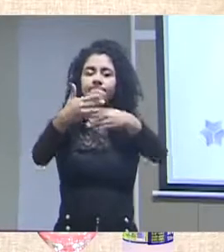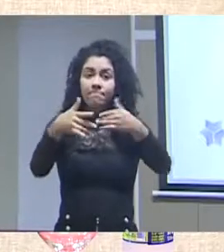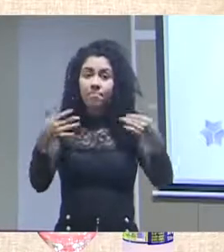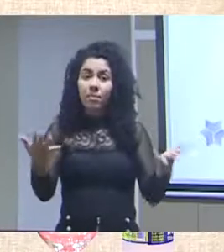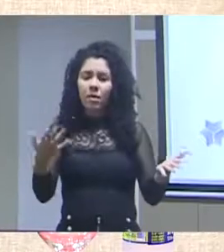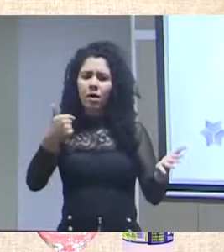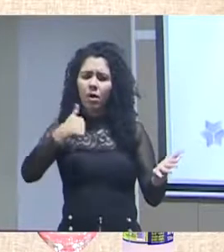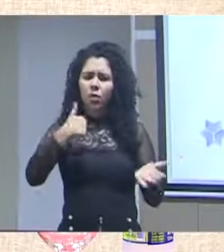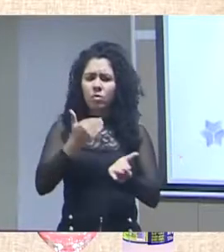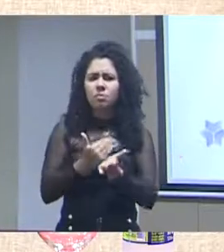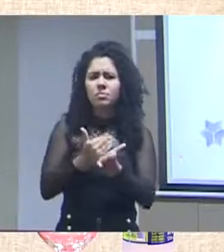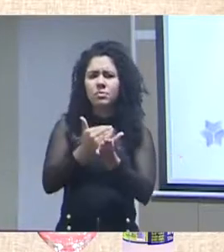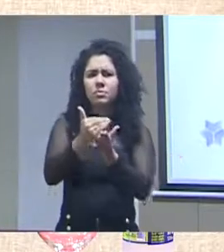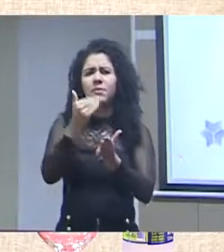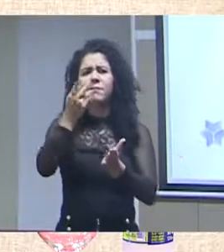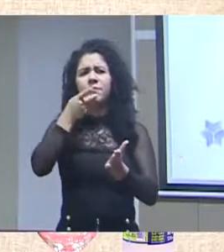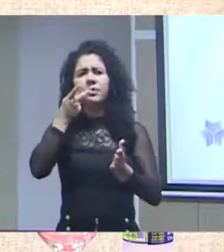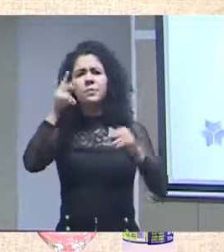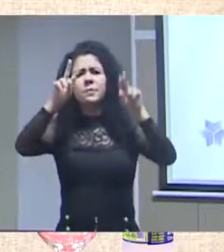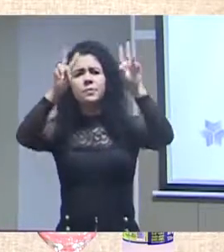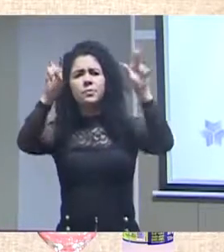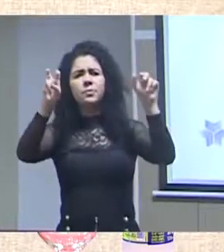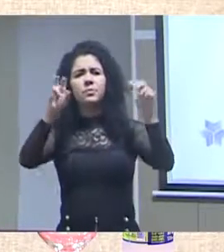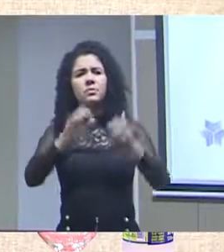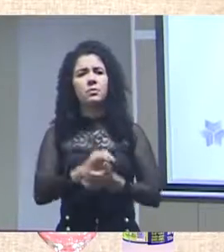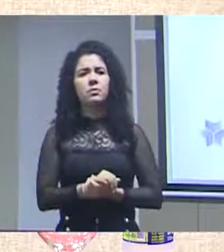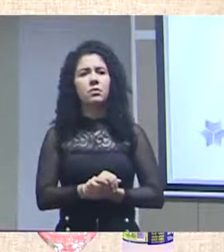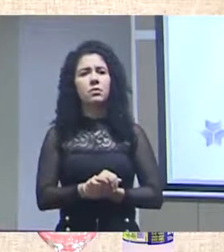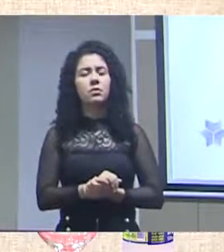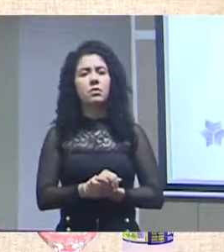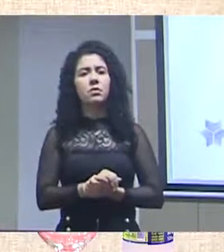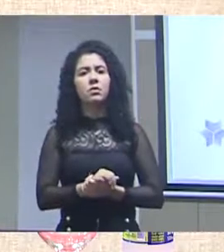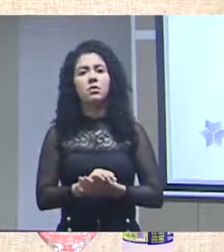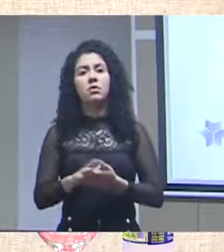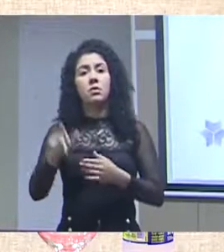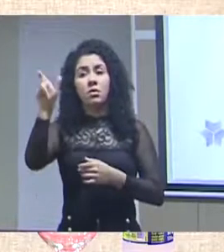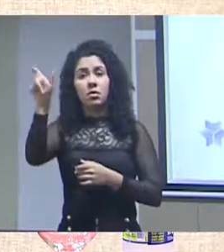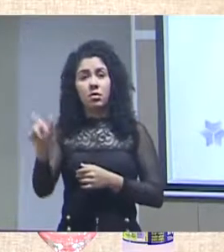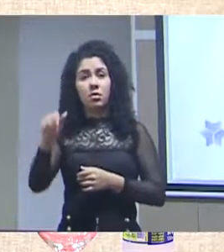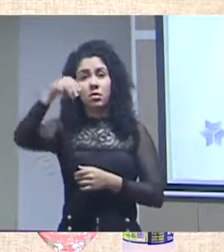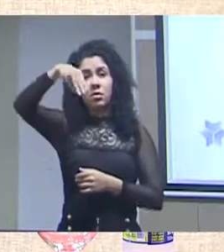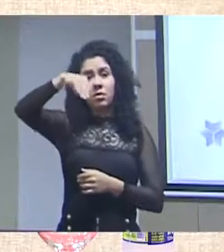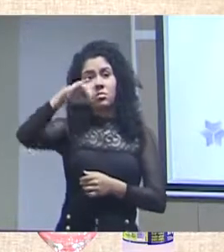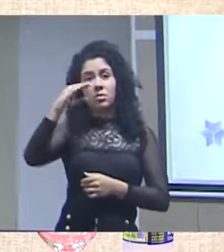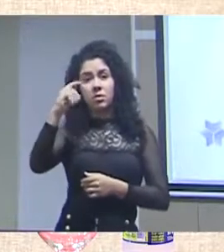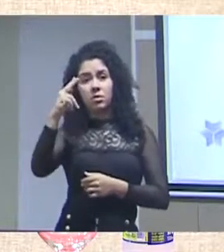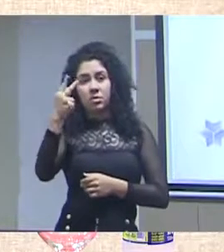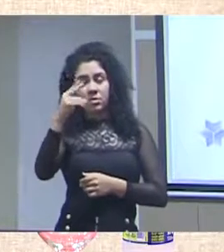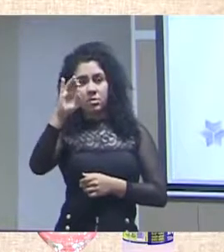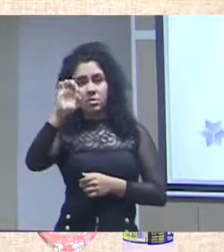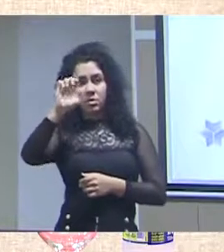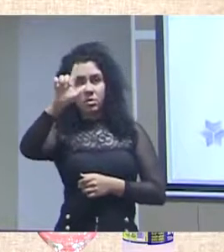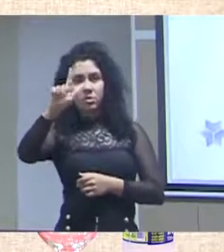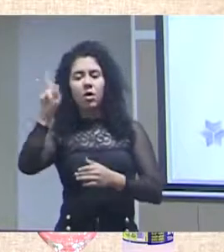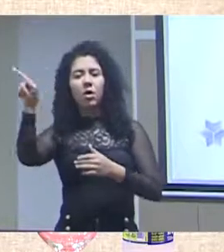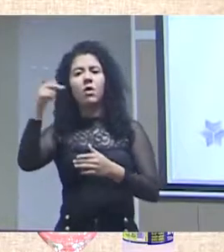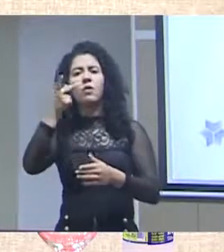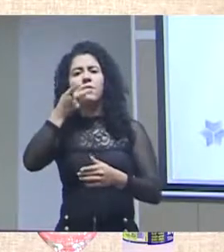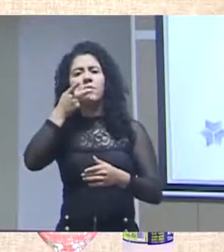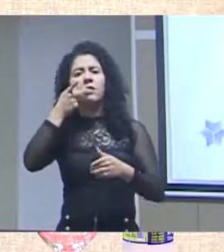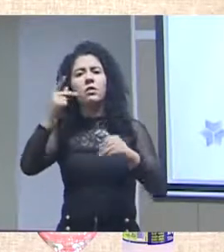Eu vou começar citando um termo que o Michel Foucault mobilizou na última